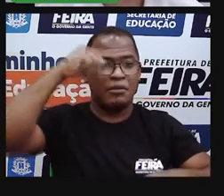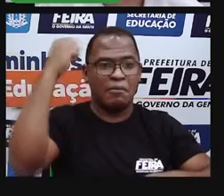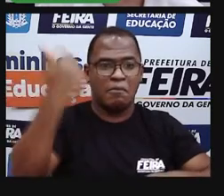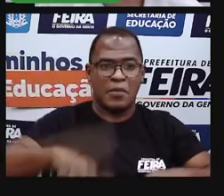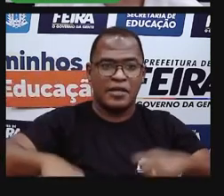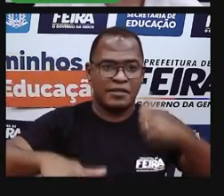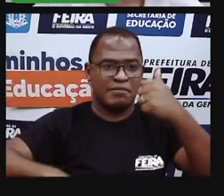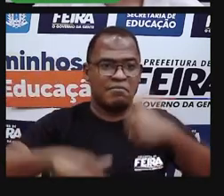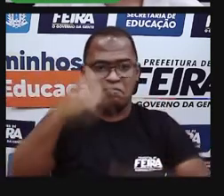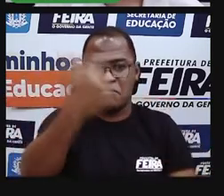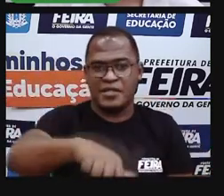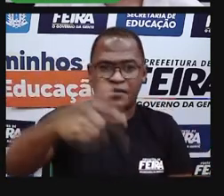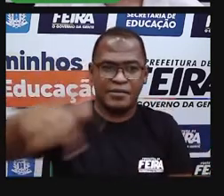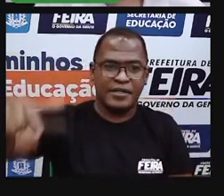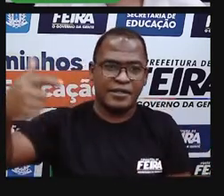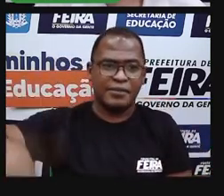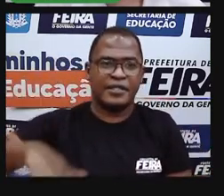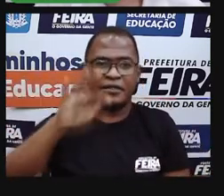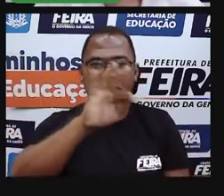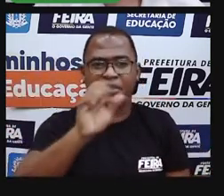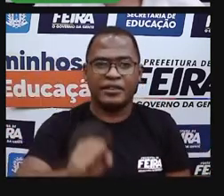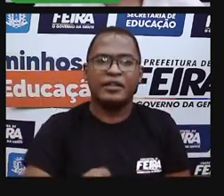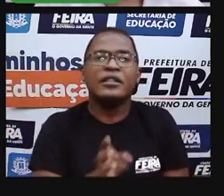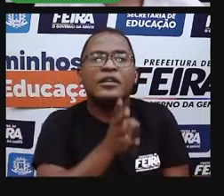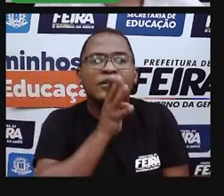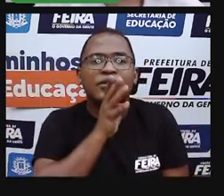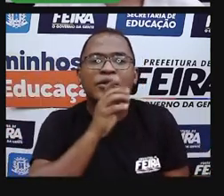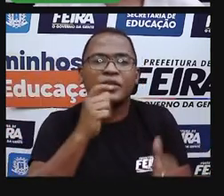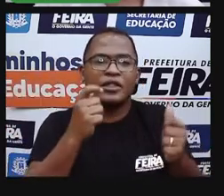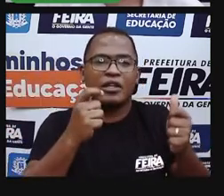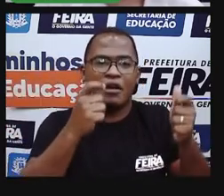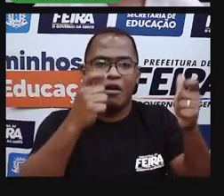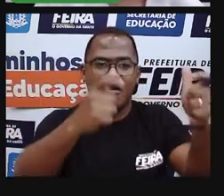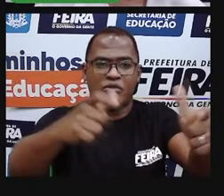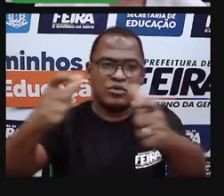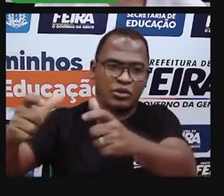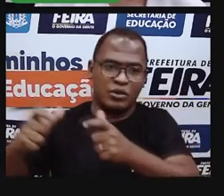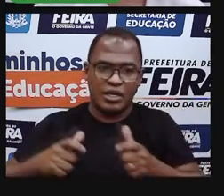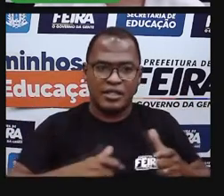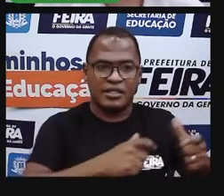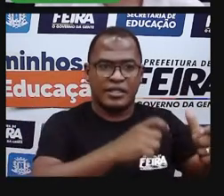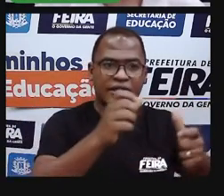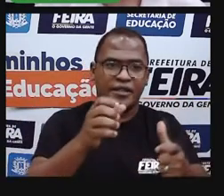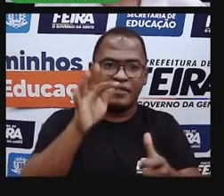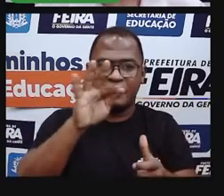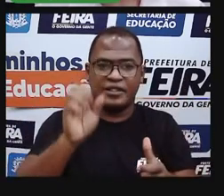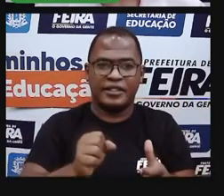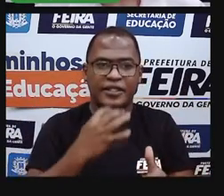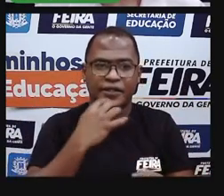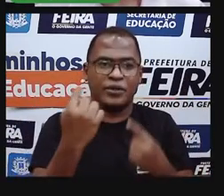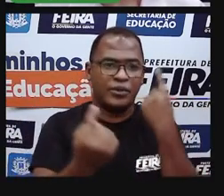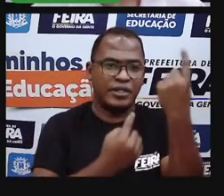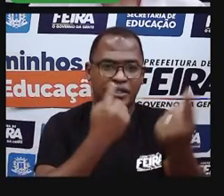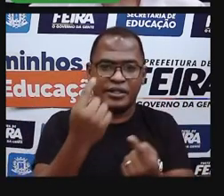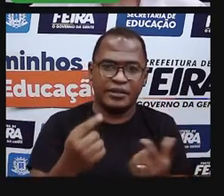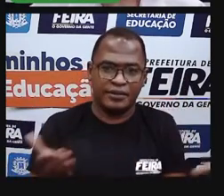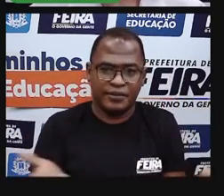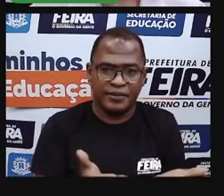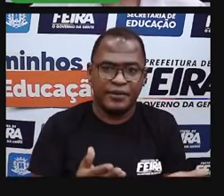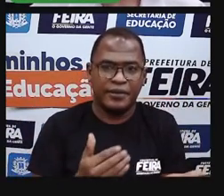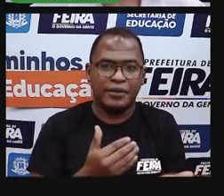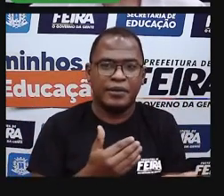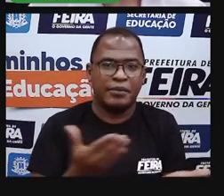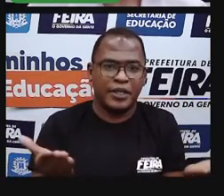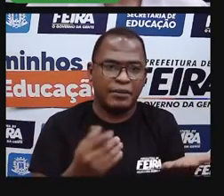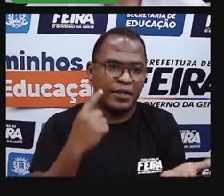bairros. A gente vai conhecer alguns bairros que estão na nossa cidade, que, às vezes, a gente nem sabe que existe, né? E, para começar, a gente vai assistir